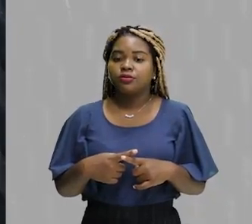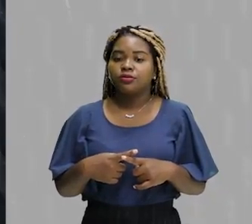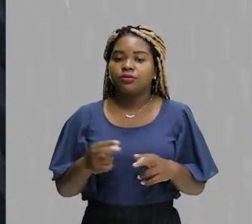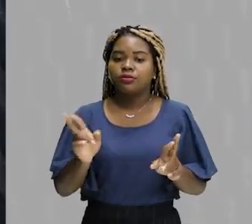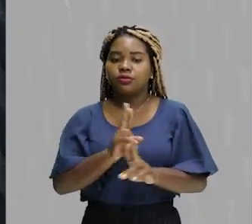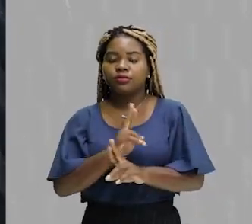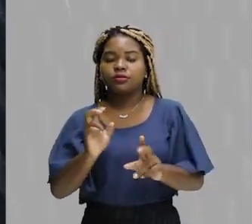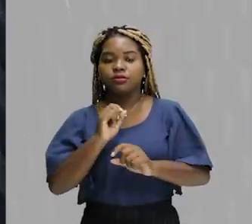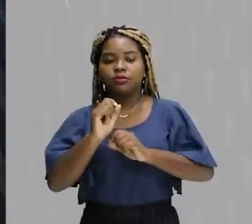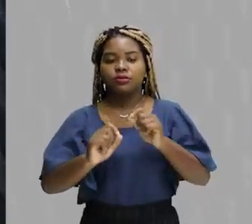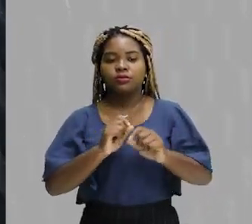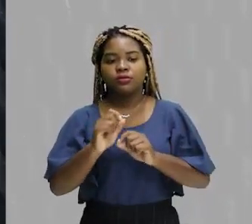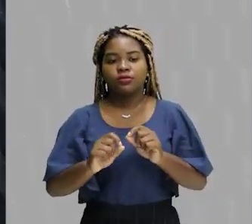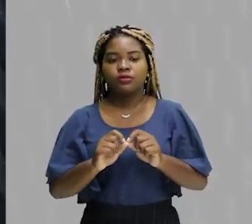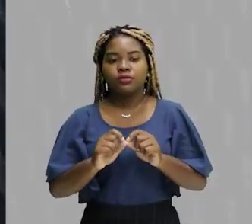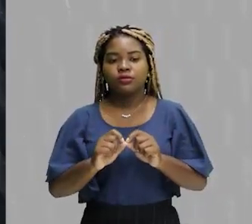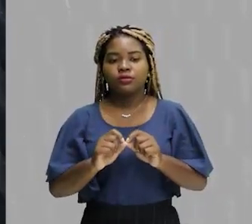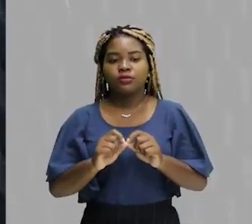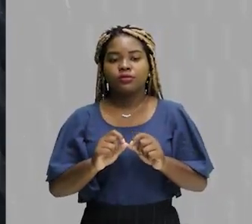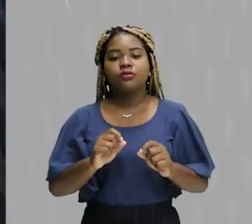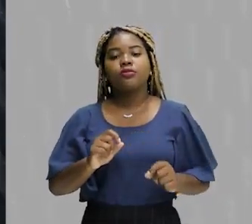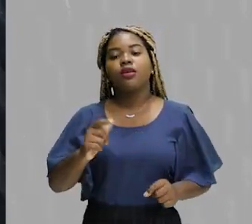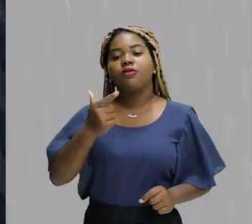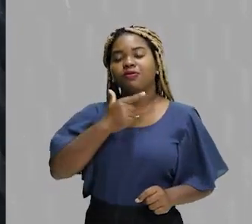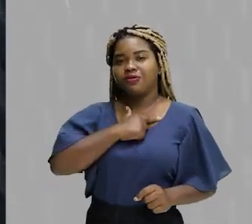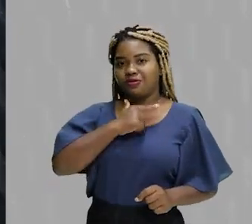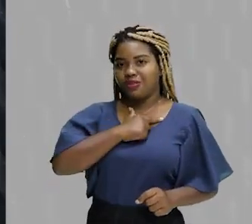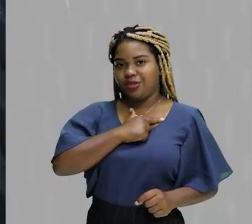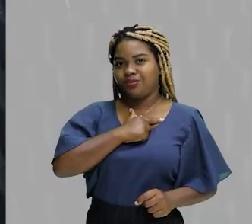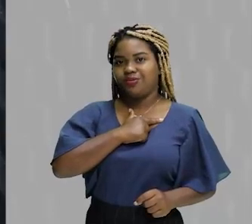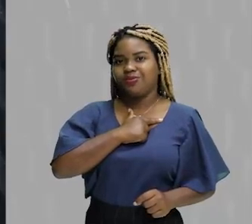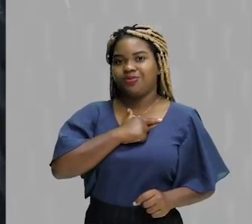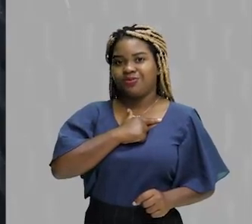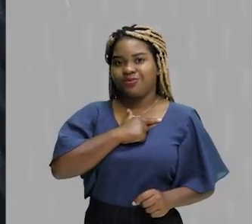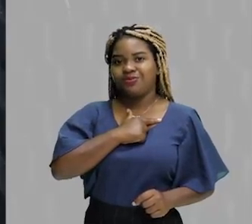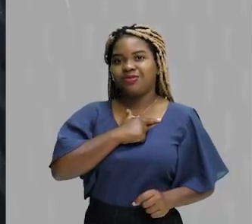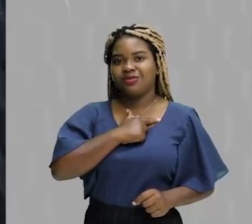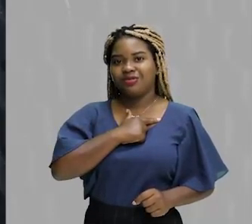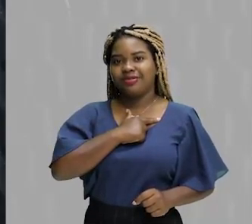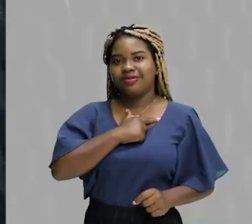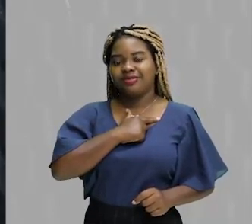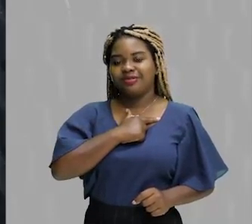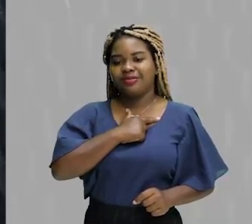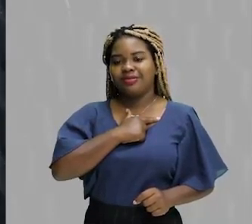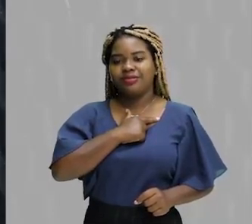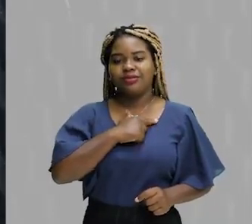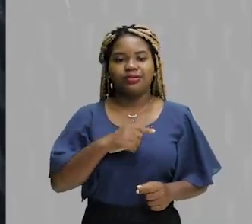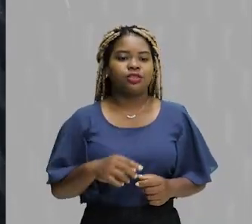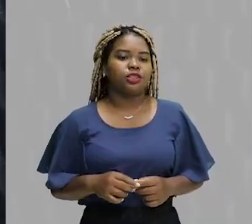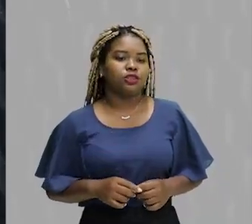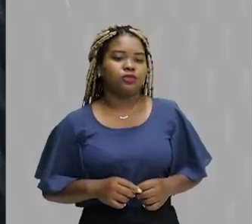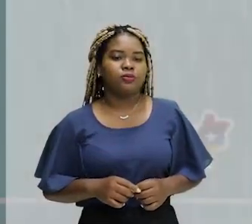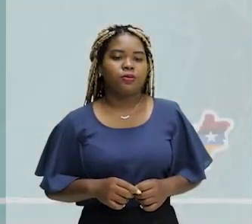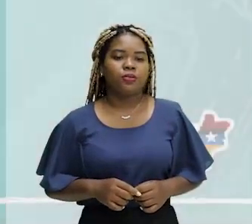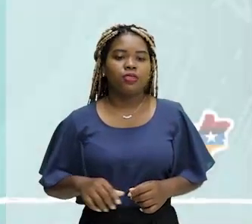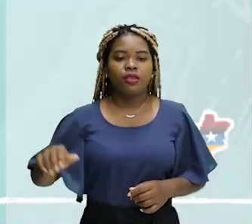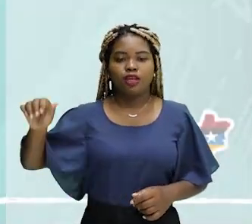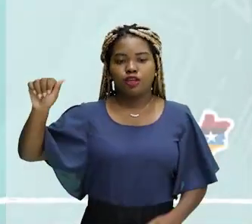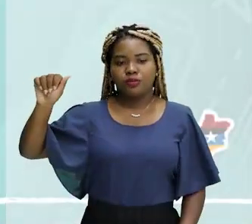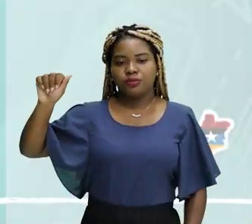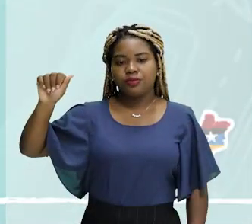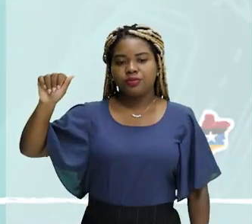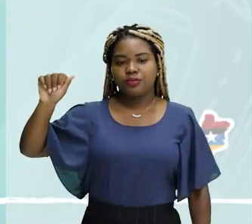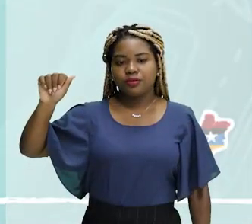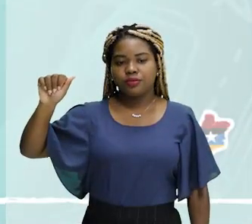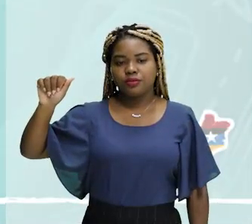condição de desagradável, ou como a gente chama feio, né? A expressão desagradável é muito melhor, mas vamos ver. O feio